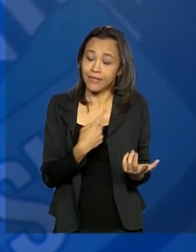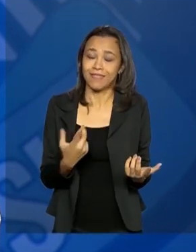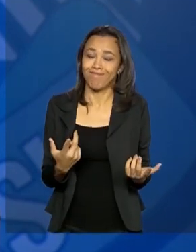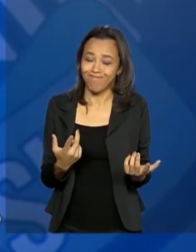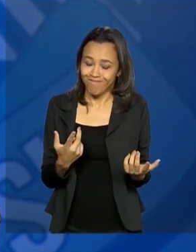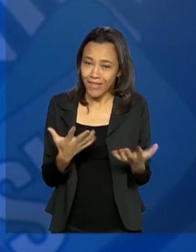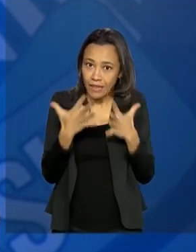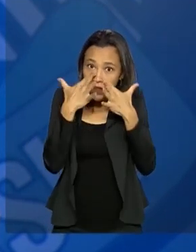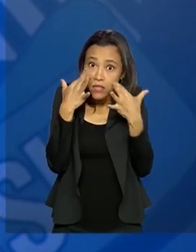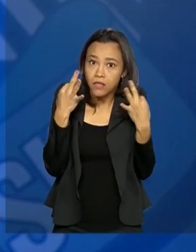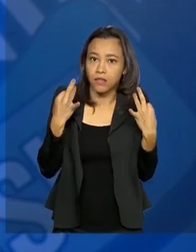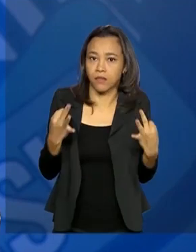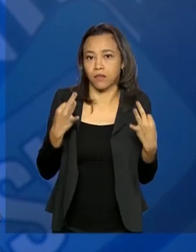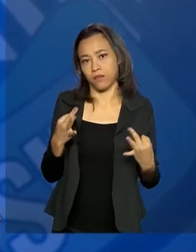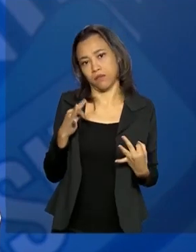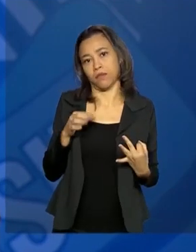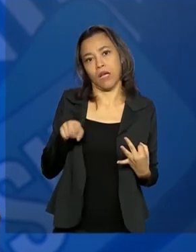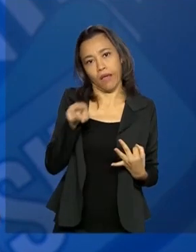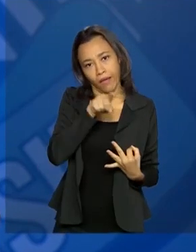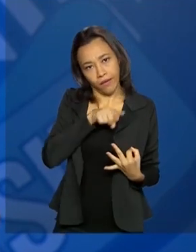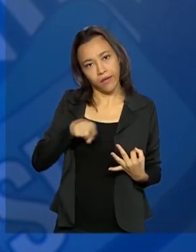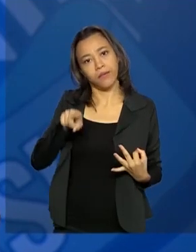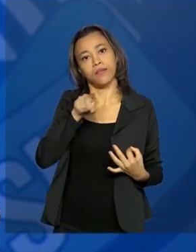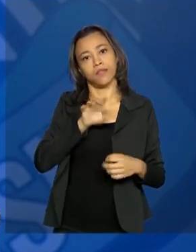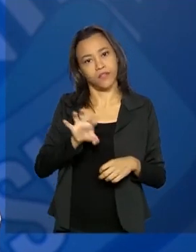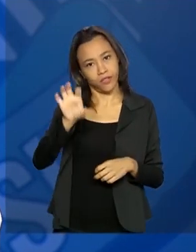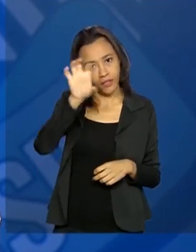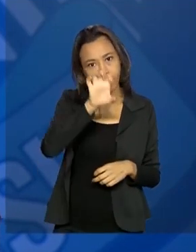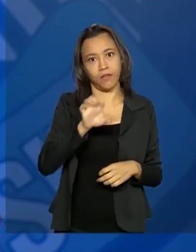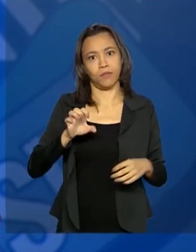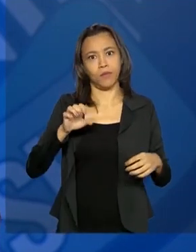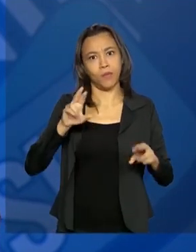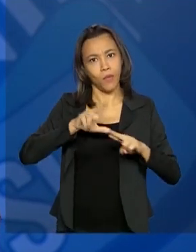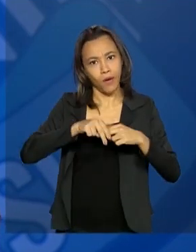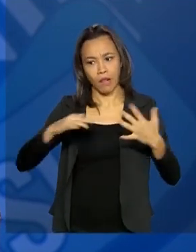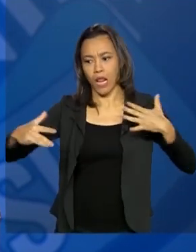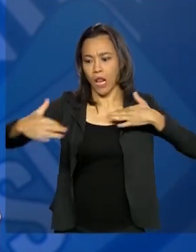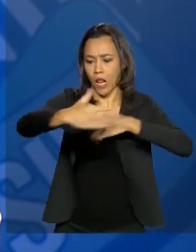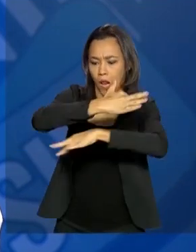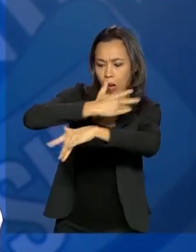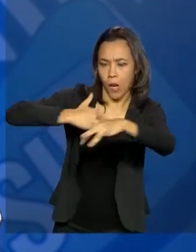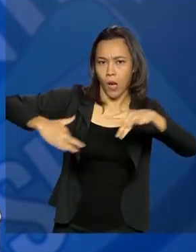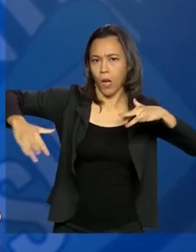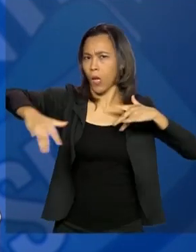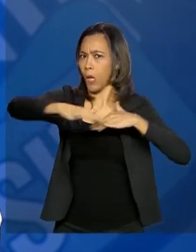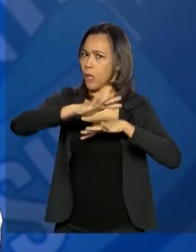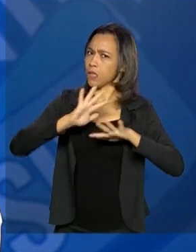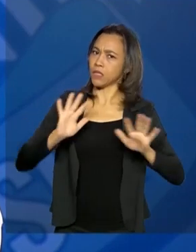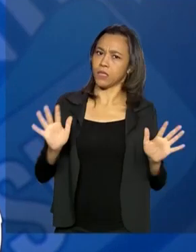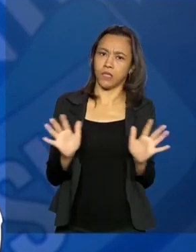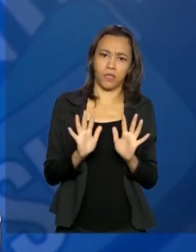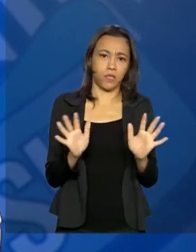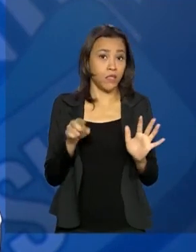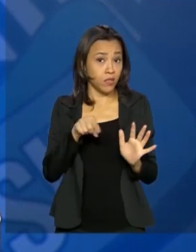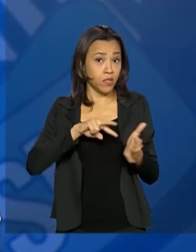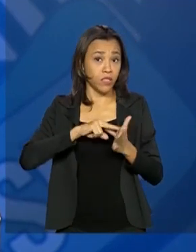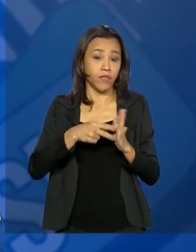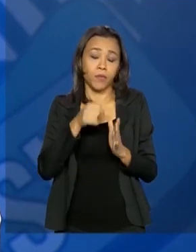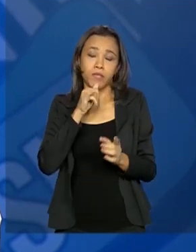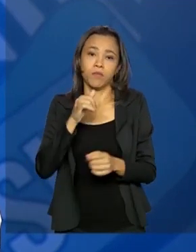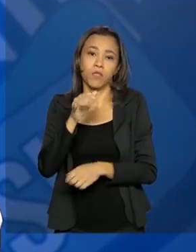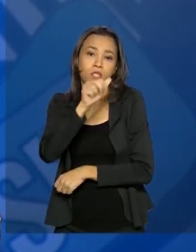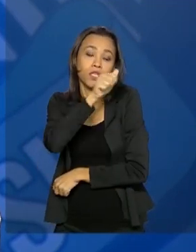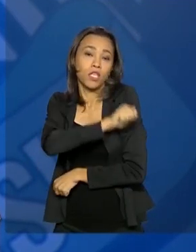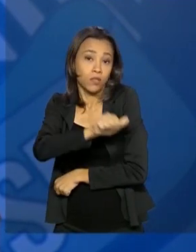máxima atenção à questão da mobilidade social nesses locais. Isso não significa que um estado como o Rio de